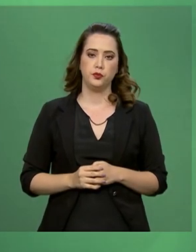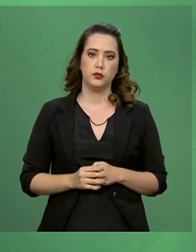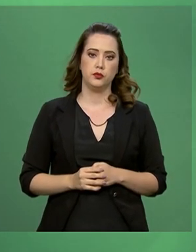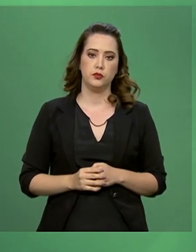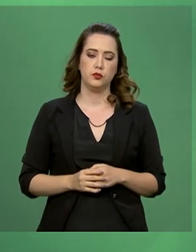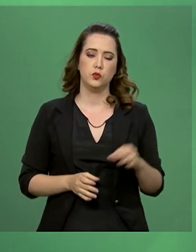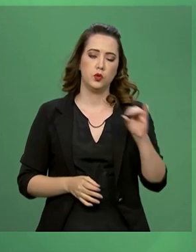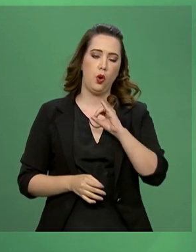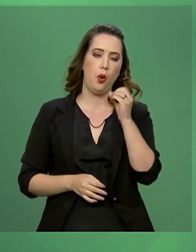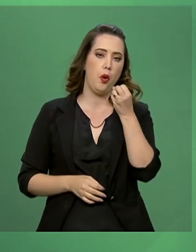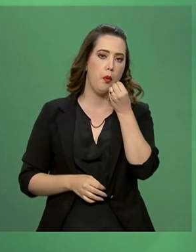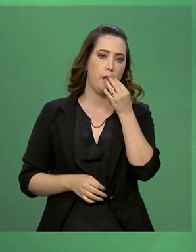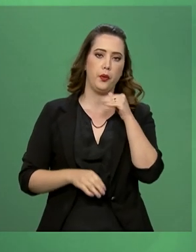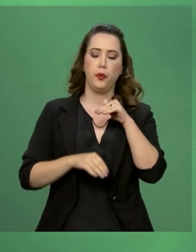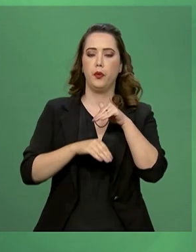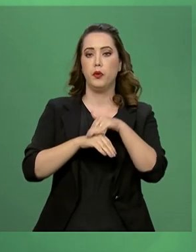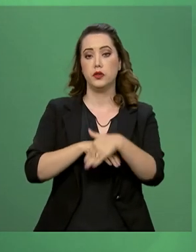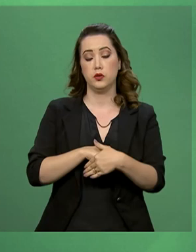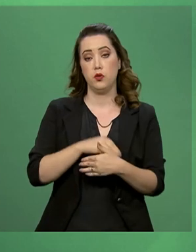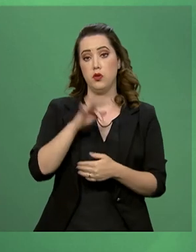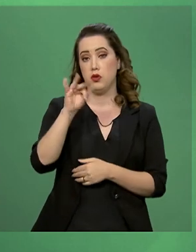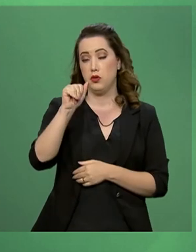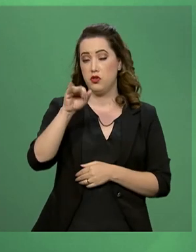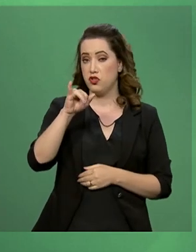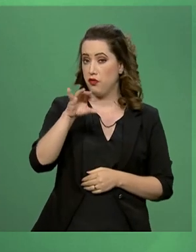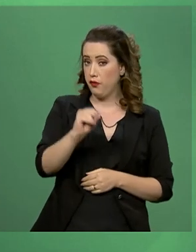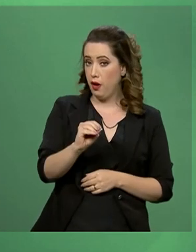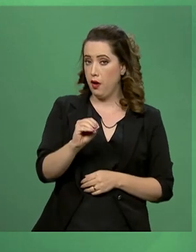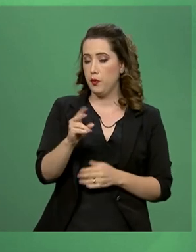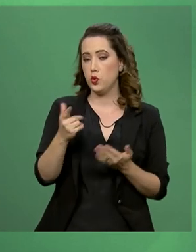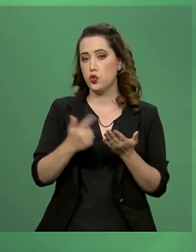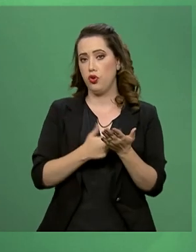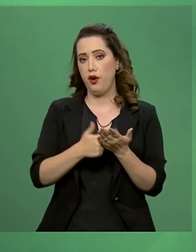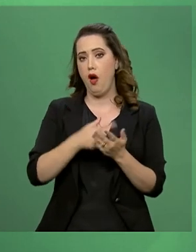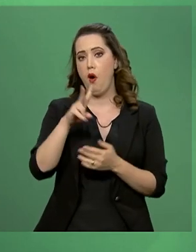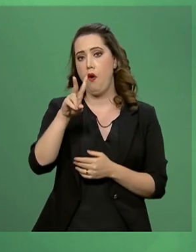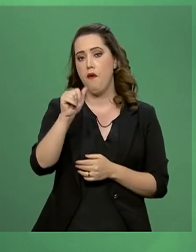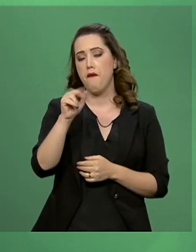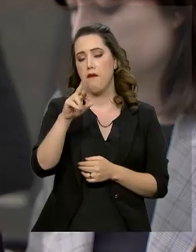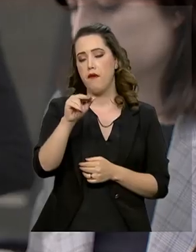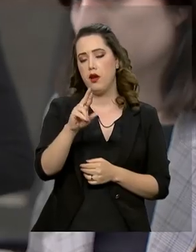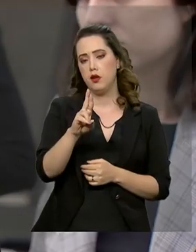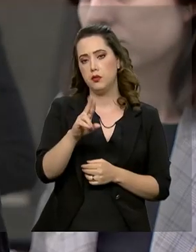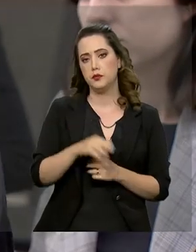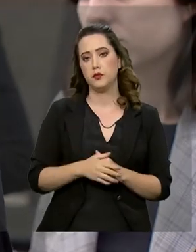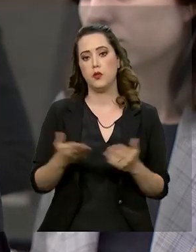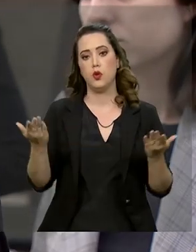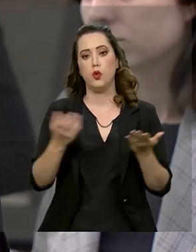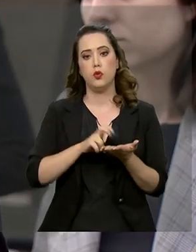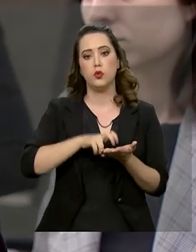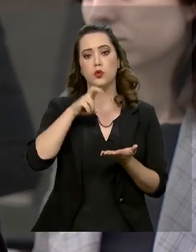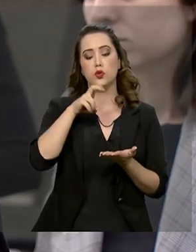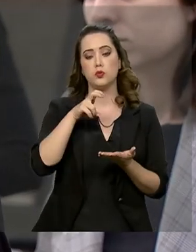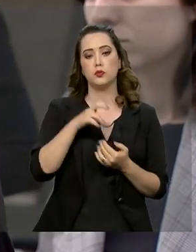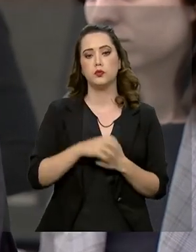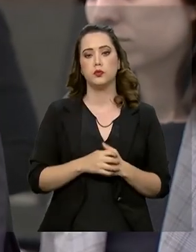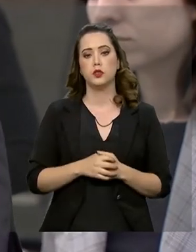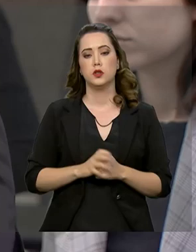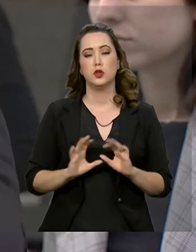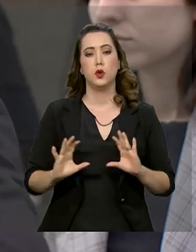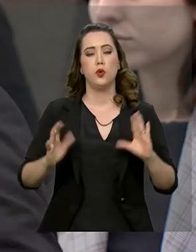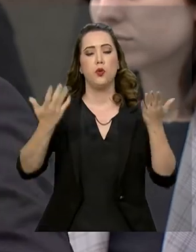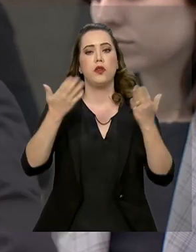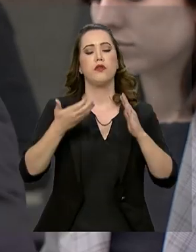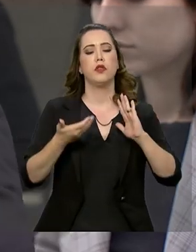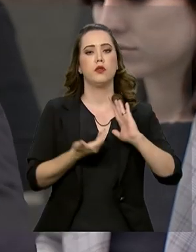Boa noite, porta-voz. Eu falo do Valor. Porta-voz, hoje, pela manhã, no evento